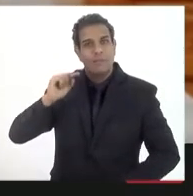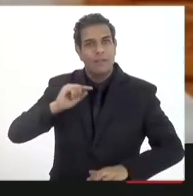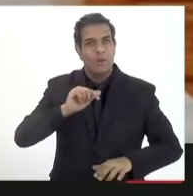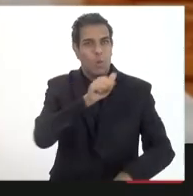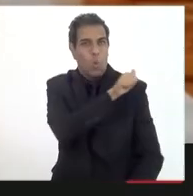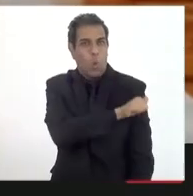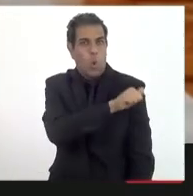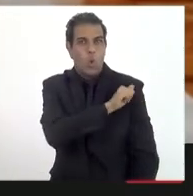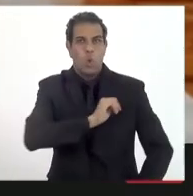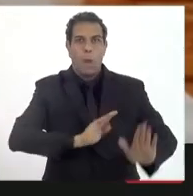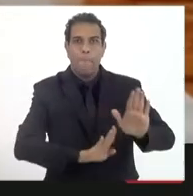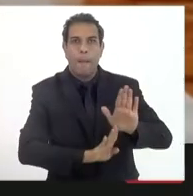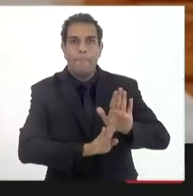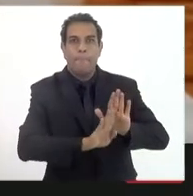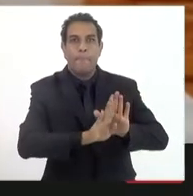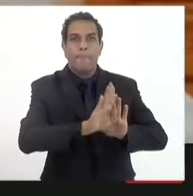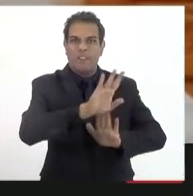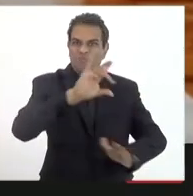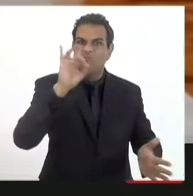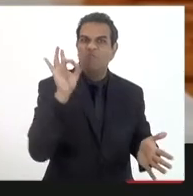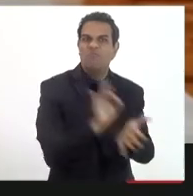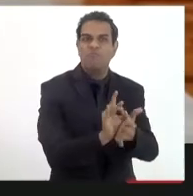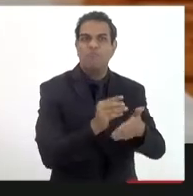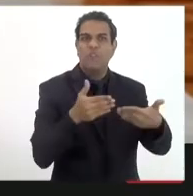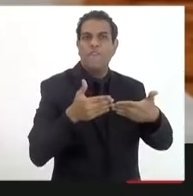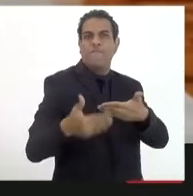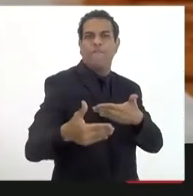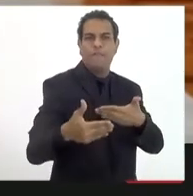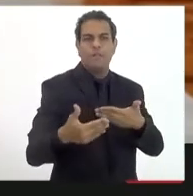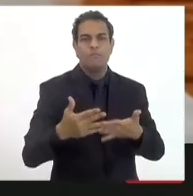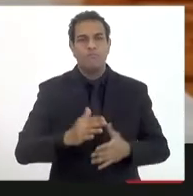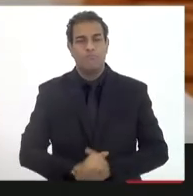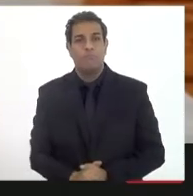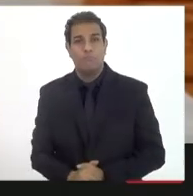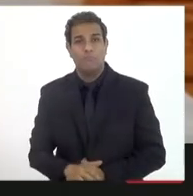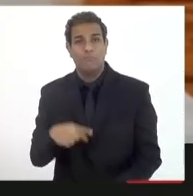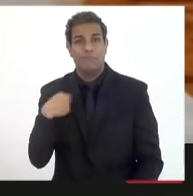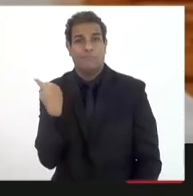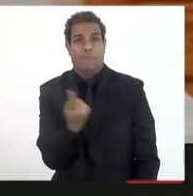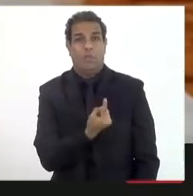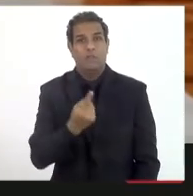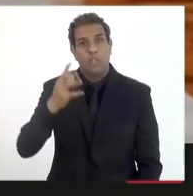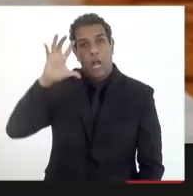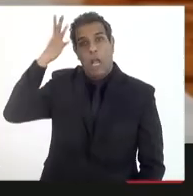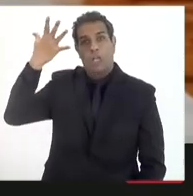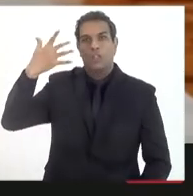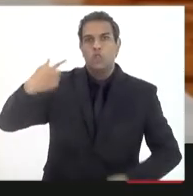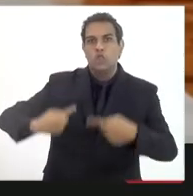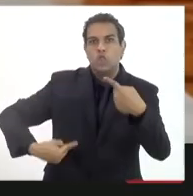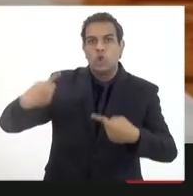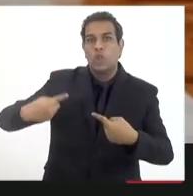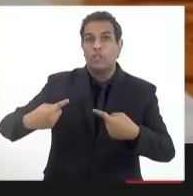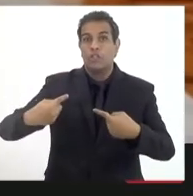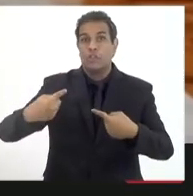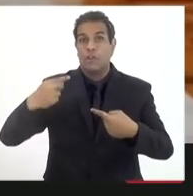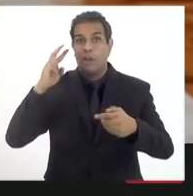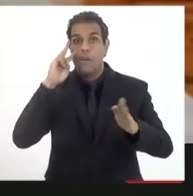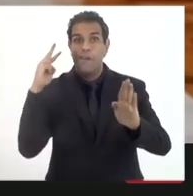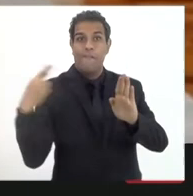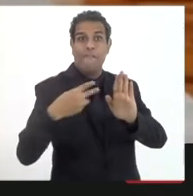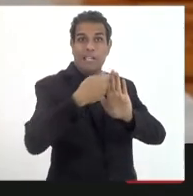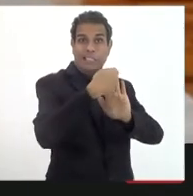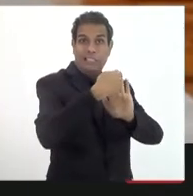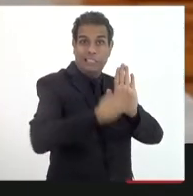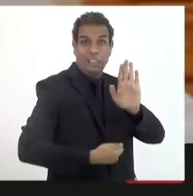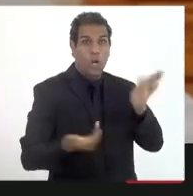Estado. Então, Raul, a ideia é que uma vez que a gente começar a discutir um texto e aí essa foi a